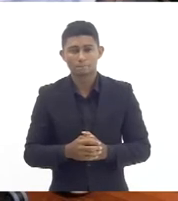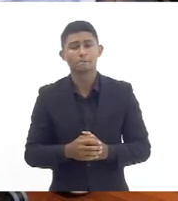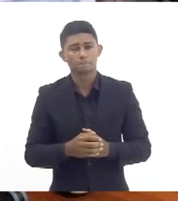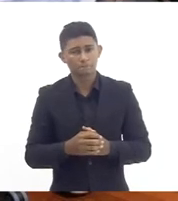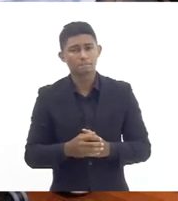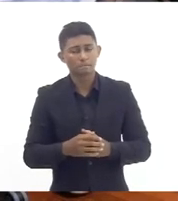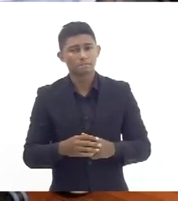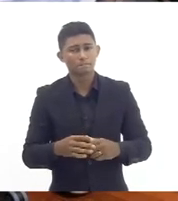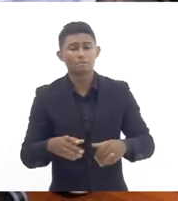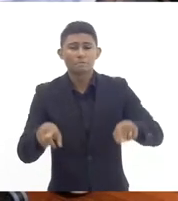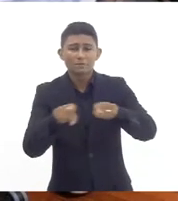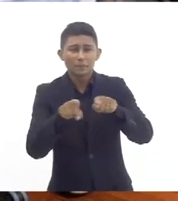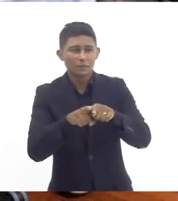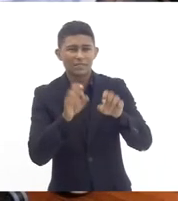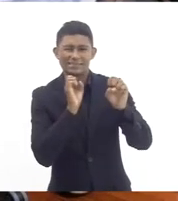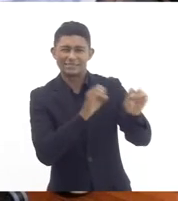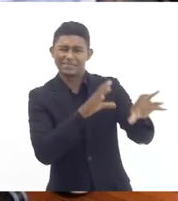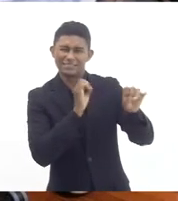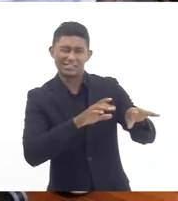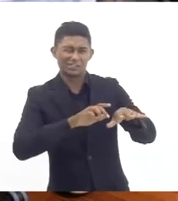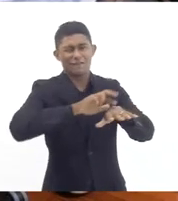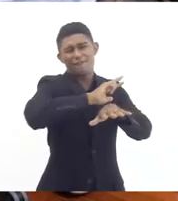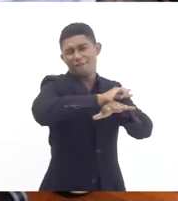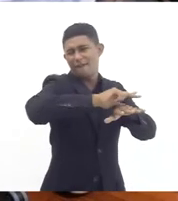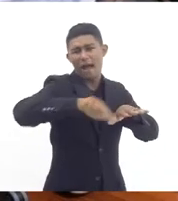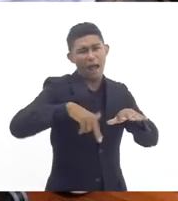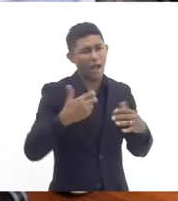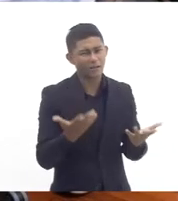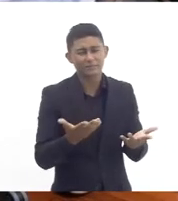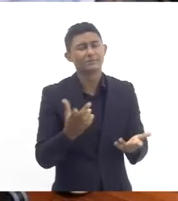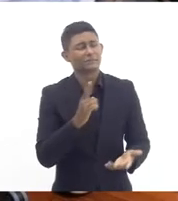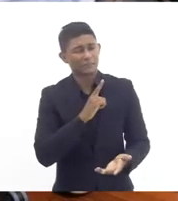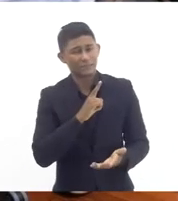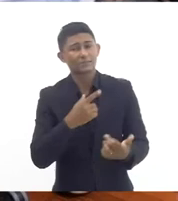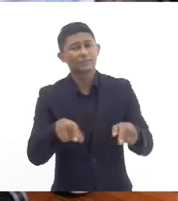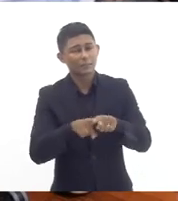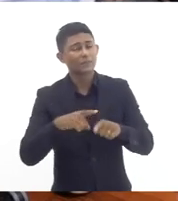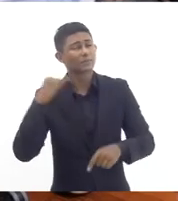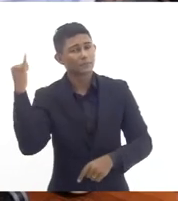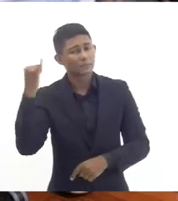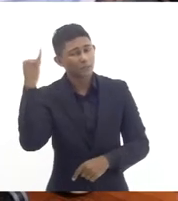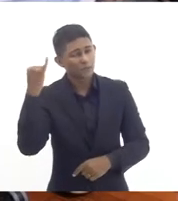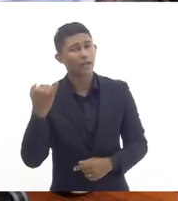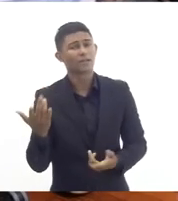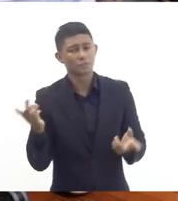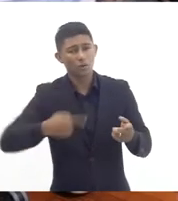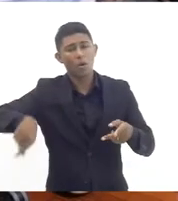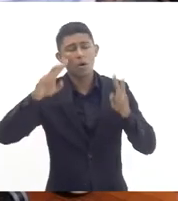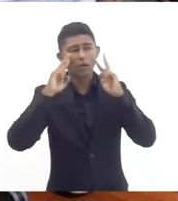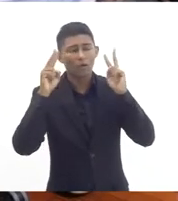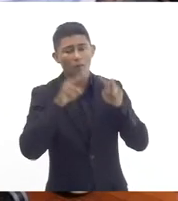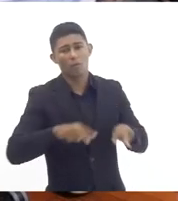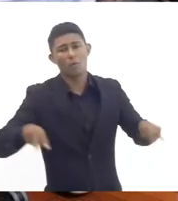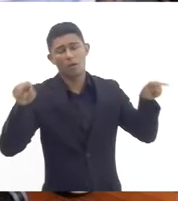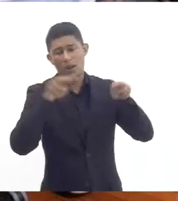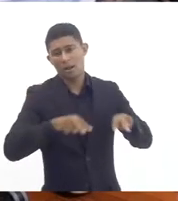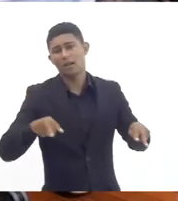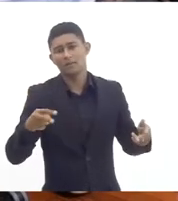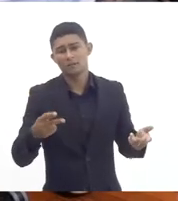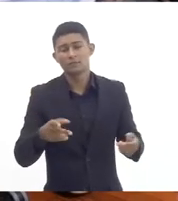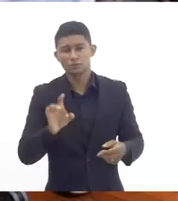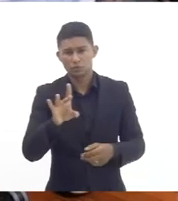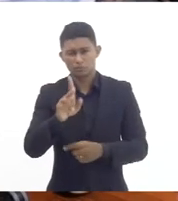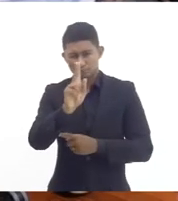modalidades de ensino e aí é preciso olhar também para os profissionais de educação entendo que no primeiro momento a gente olha para os docentes